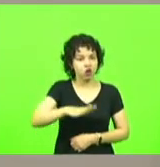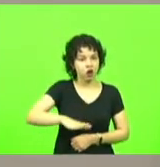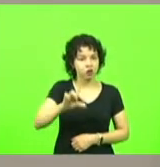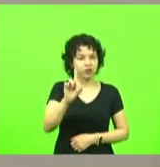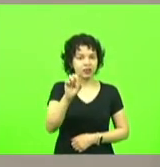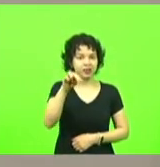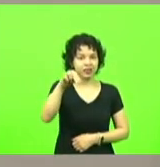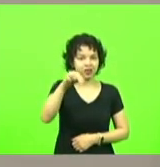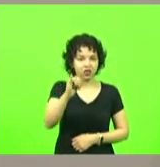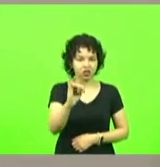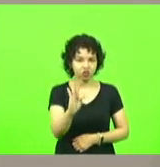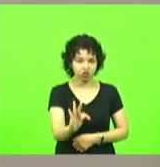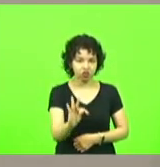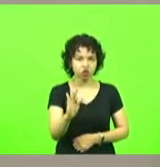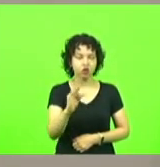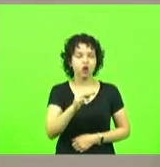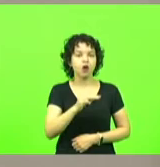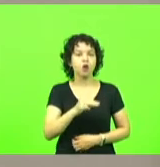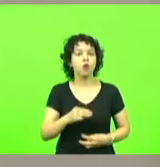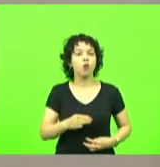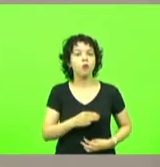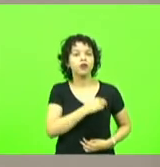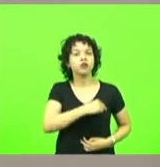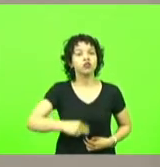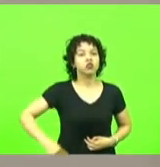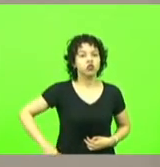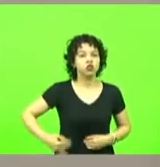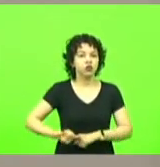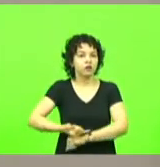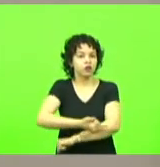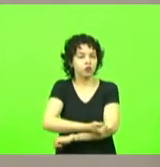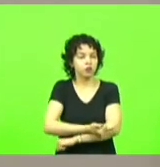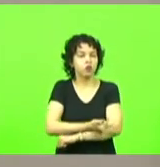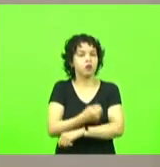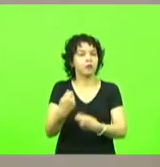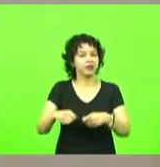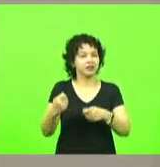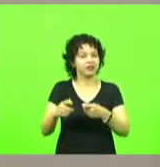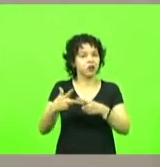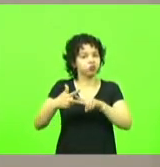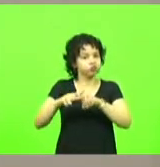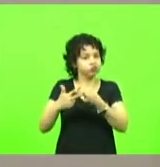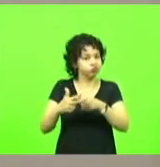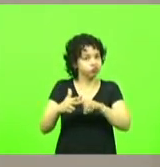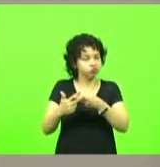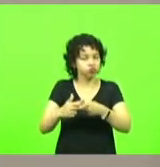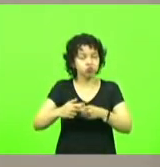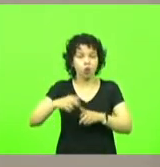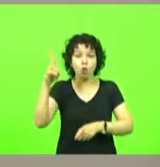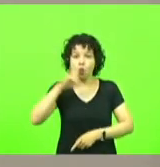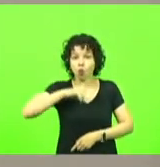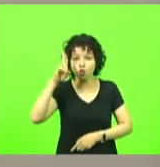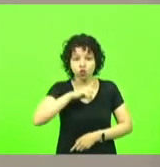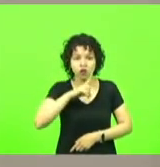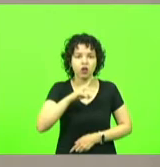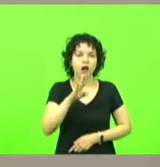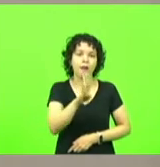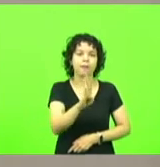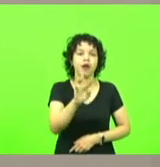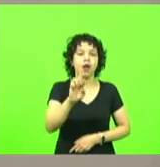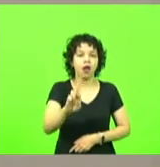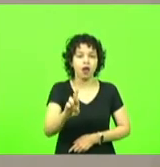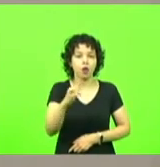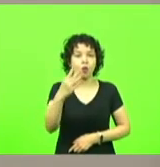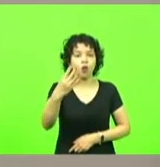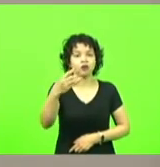ministro da infraestrutura pela recuperação total urgente da BR-470 no trecho